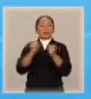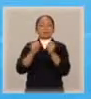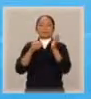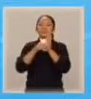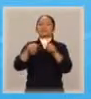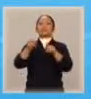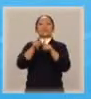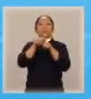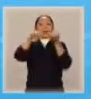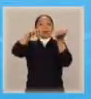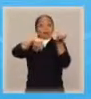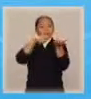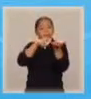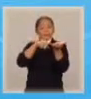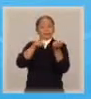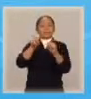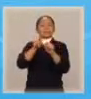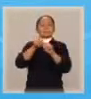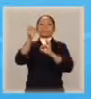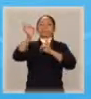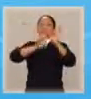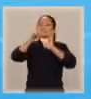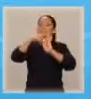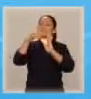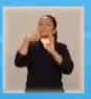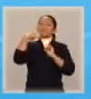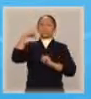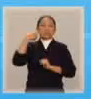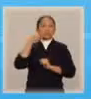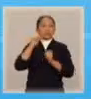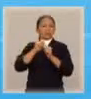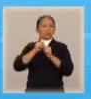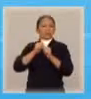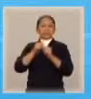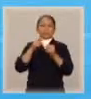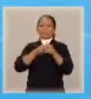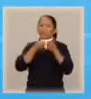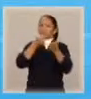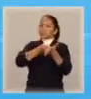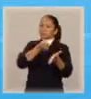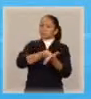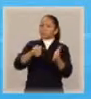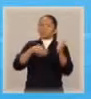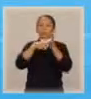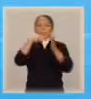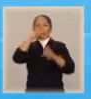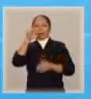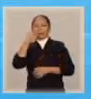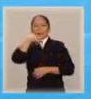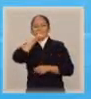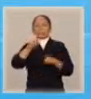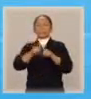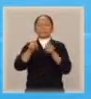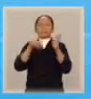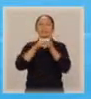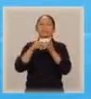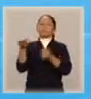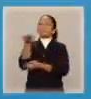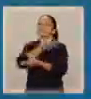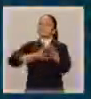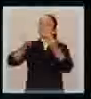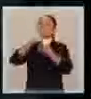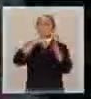Câmara dos Deputados a criar um projeto para punir pais e mães alienadores e preservar os laços